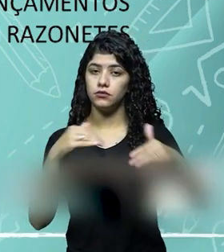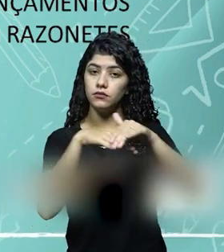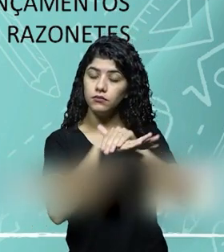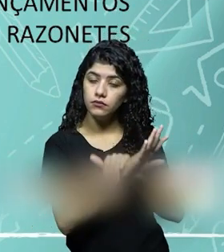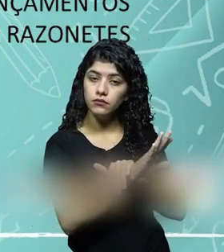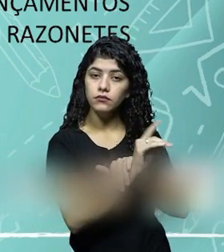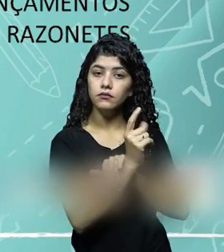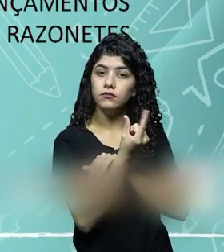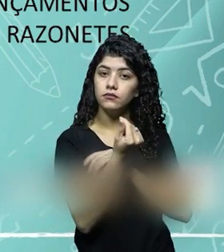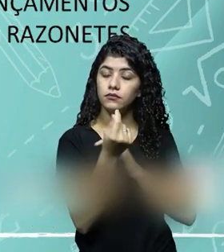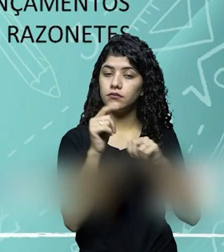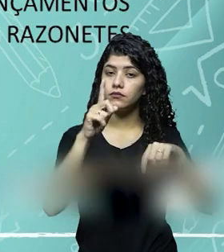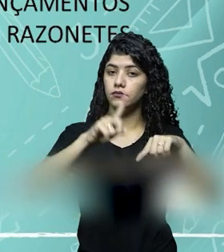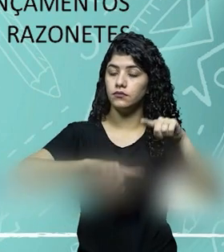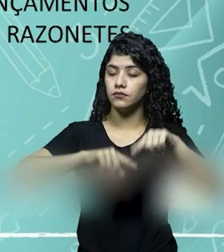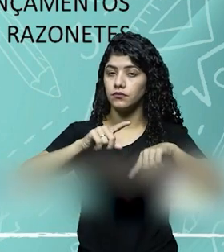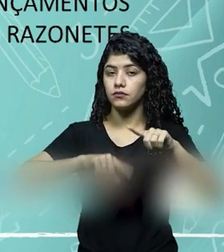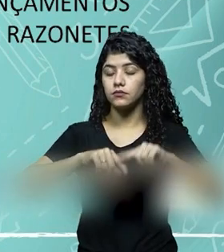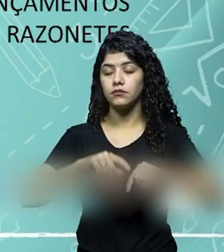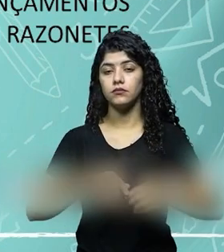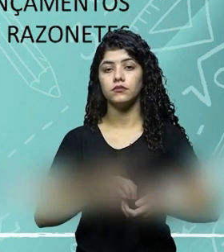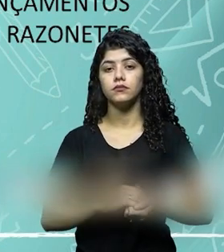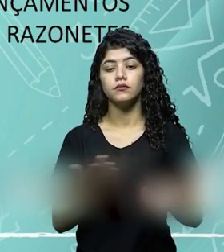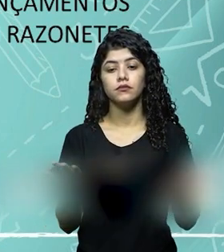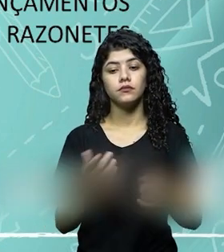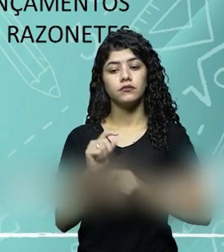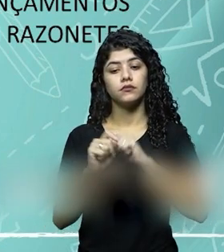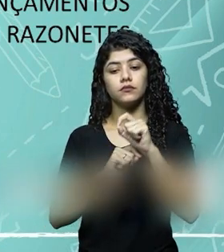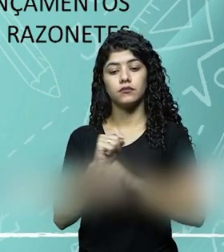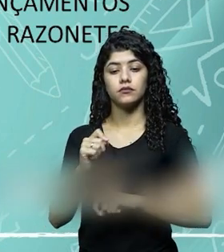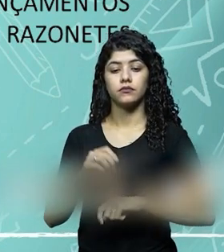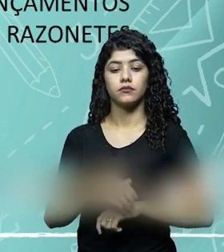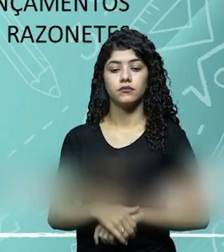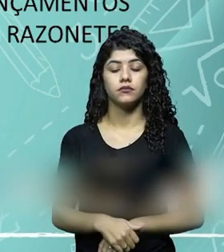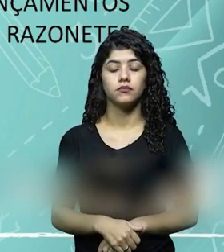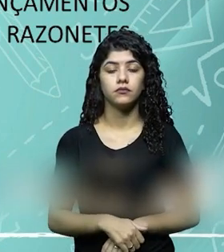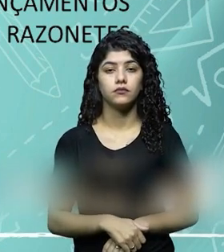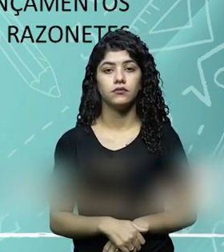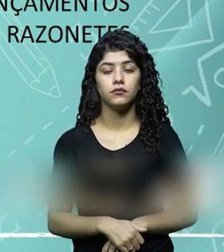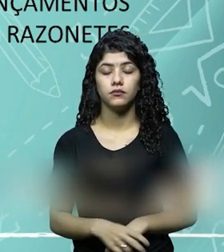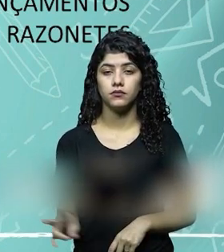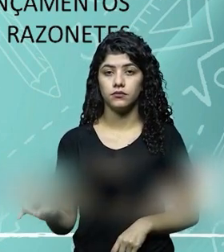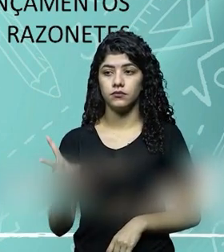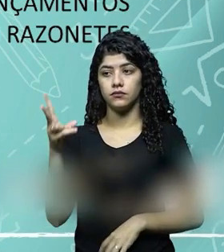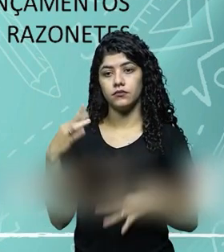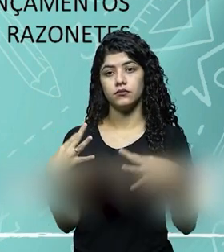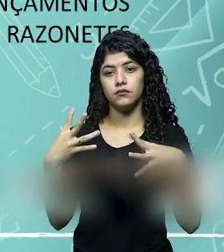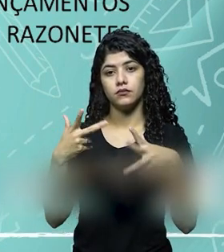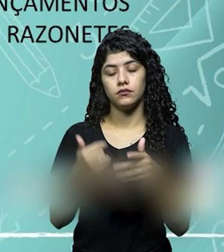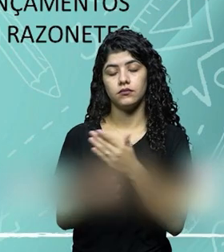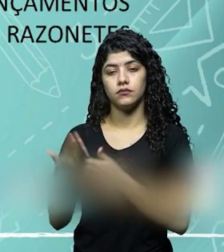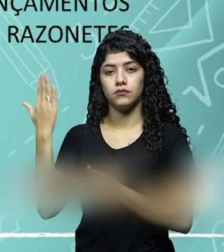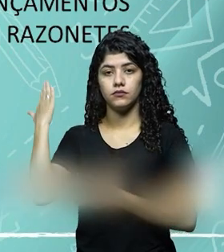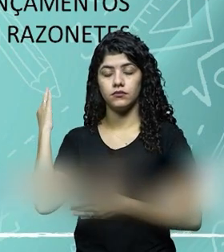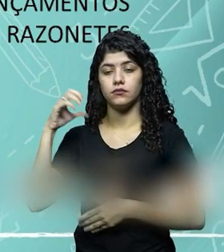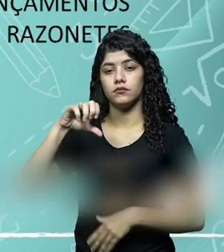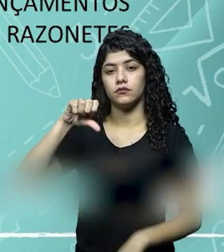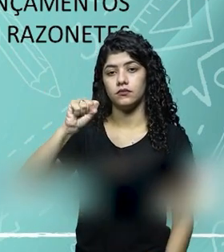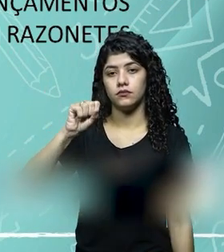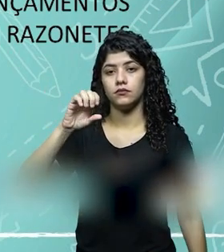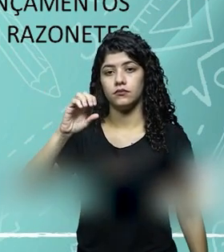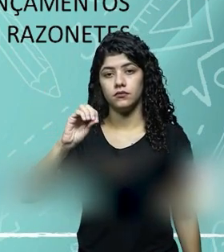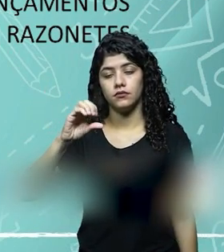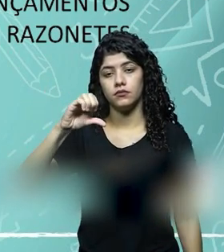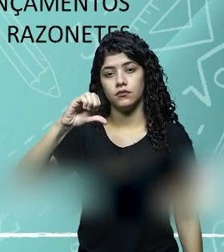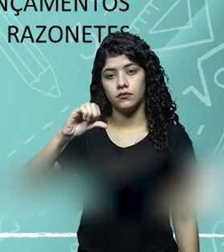débito, na conta custo dos produtos vendidos, que fica no resultado, e dou uma saída no estoque, do valor total que tinha, no caso